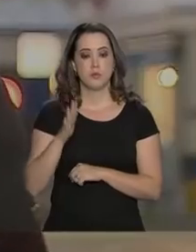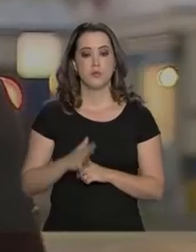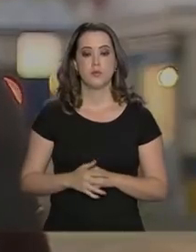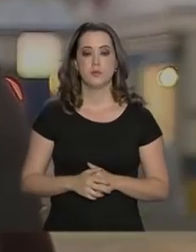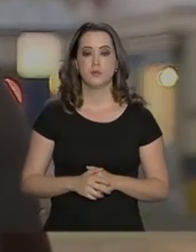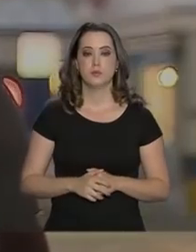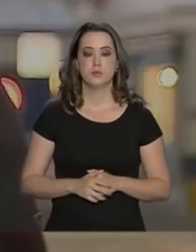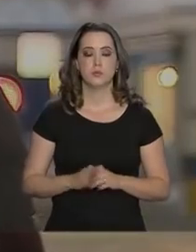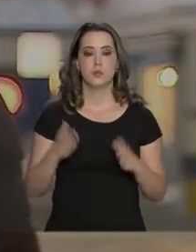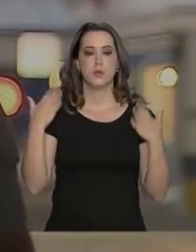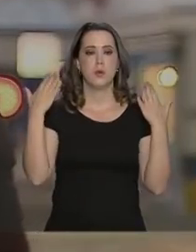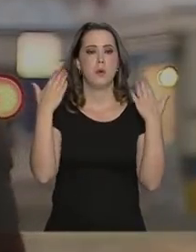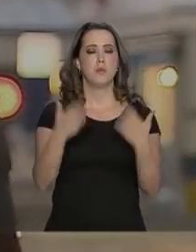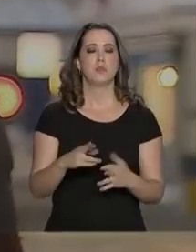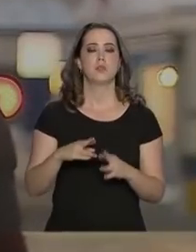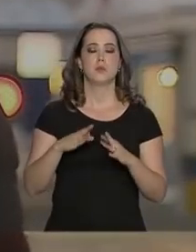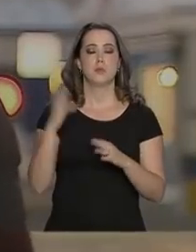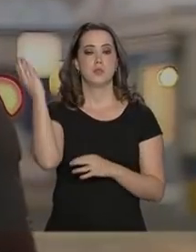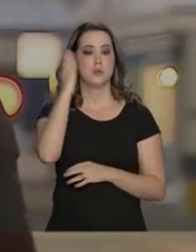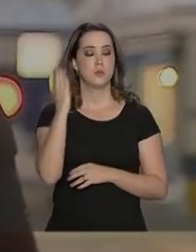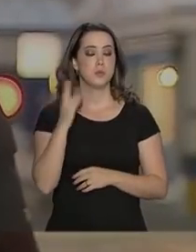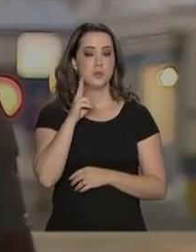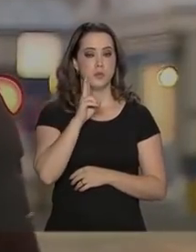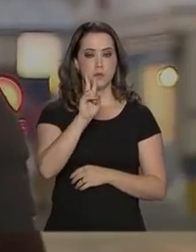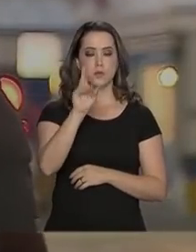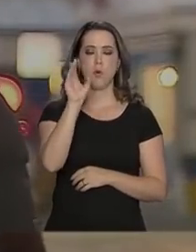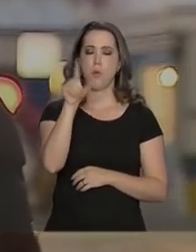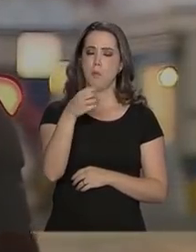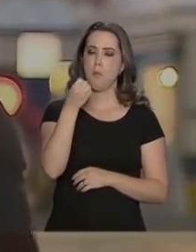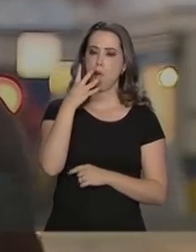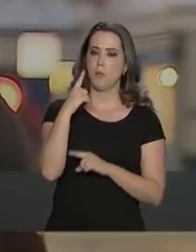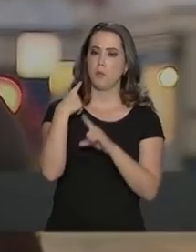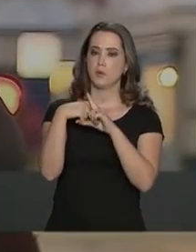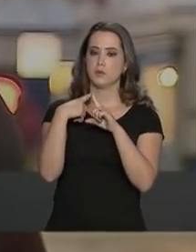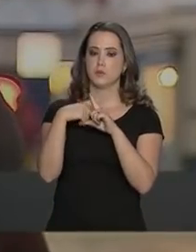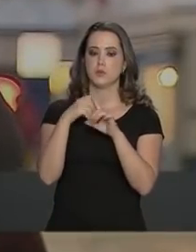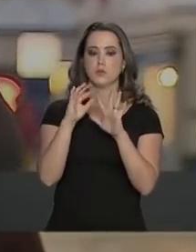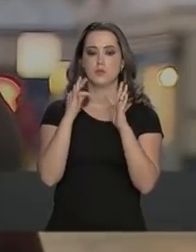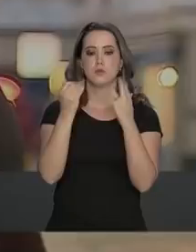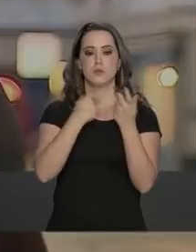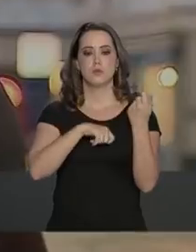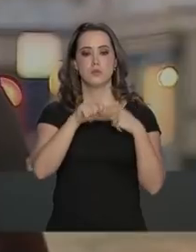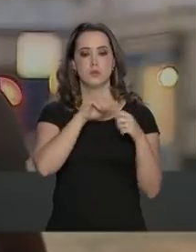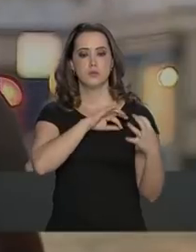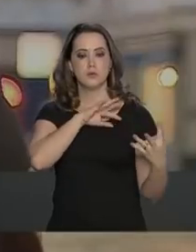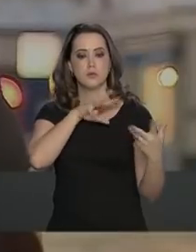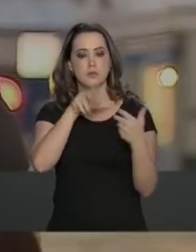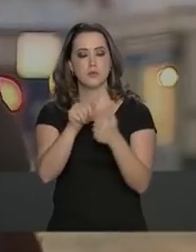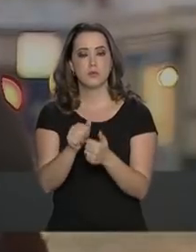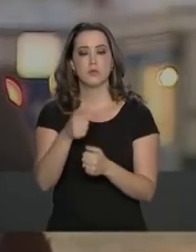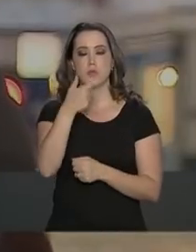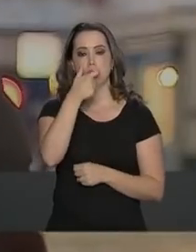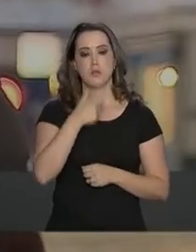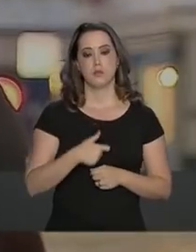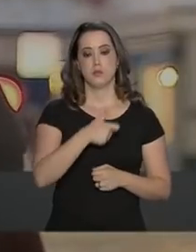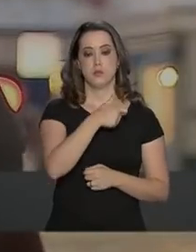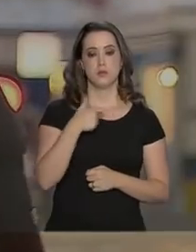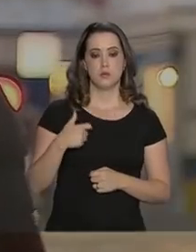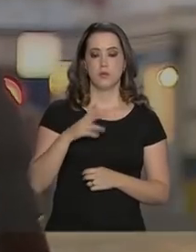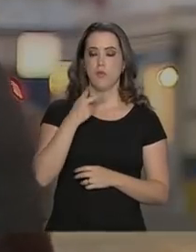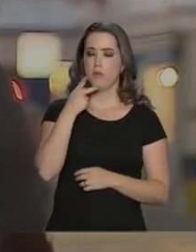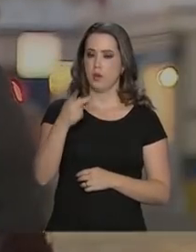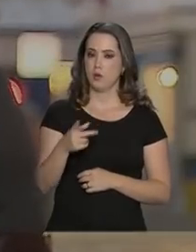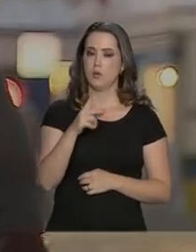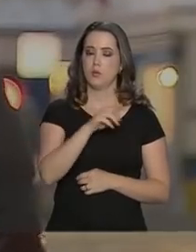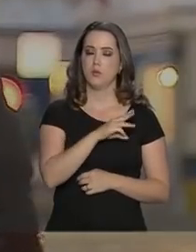A participação do Brasil foi considerada positiva no Fórum Econômico Mundial em Davos, na Suíça. Foi o que